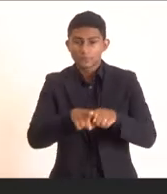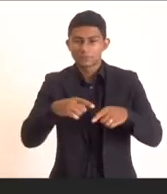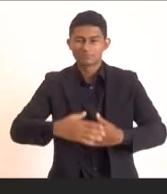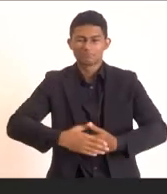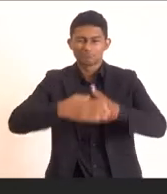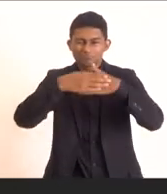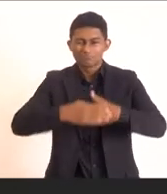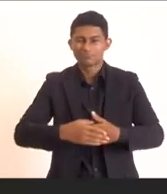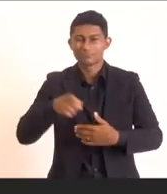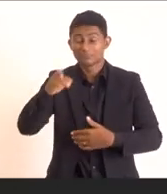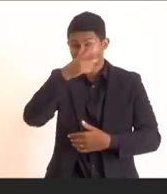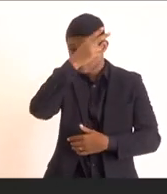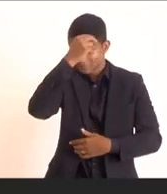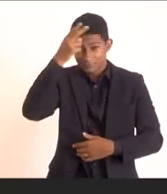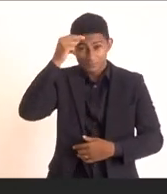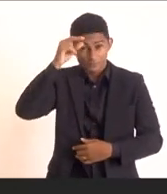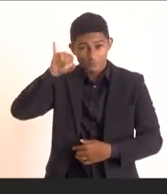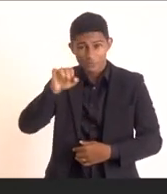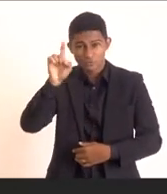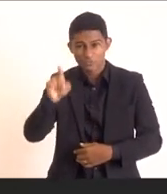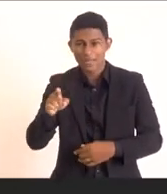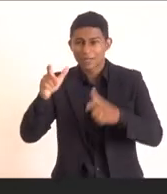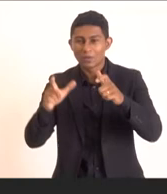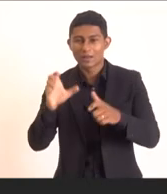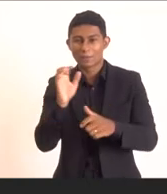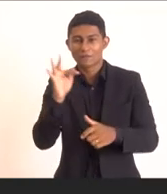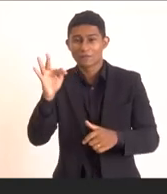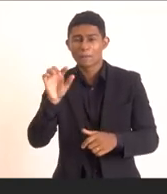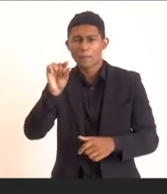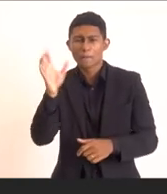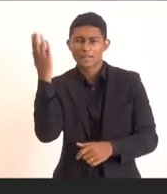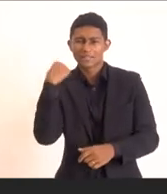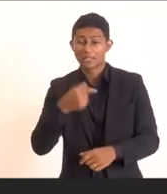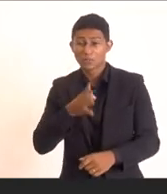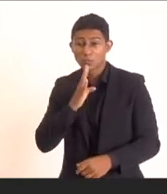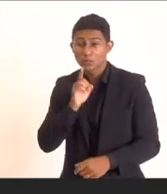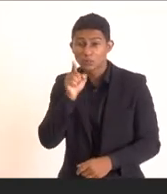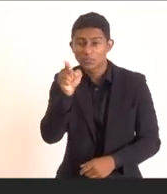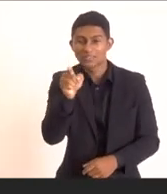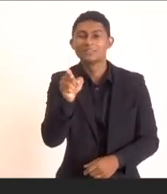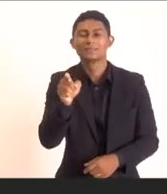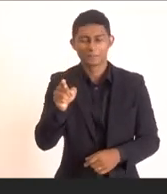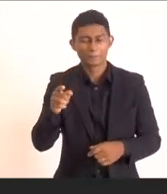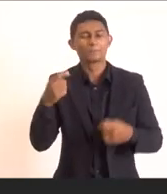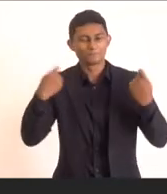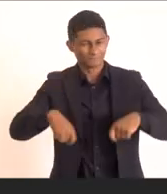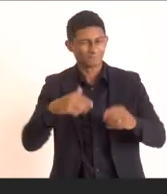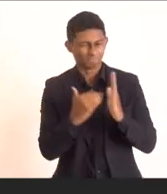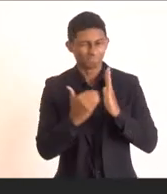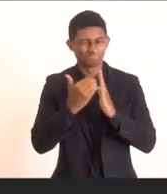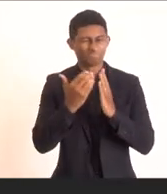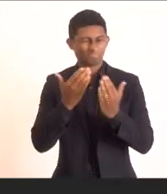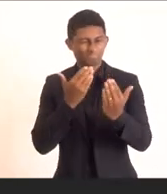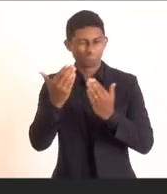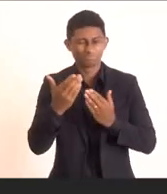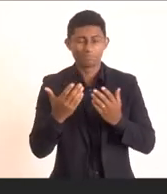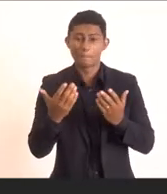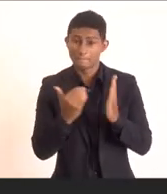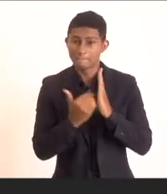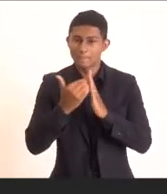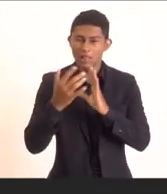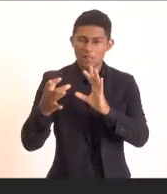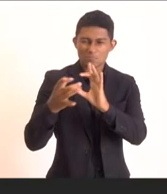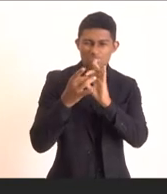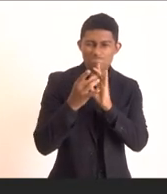prefeito do Cabo Frio, que eu tive o prazer de conhecer recentemente e precisamos conversar mais para estabelecer mais parcerias aí também